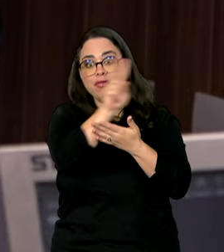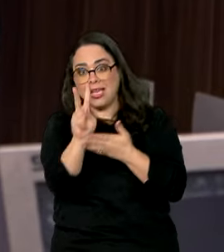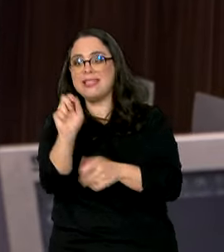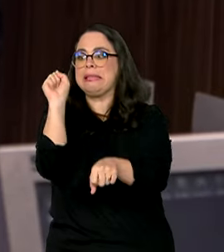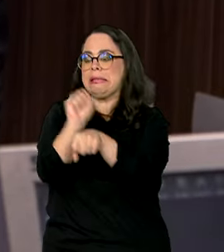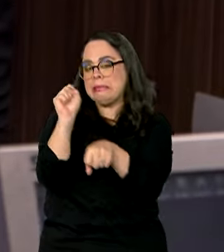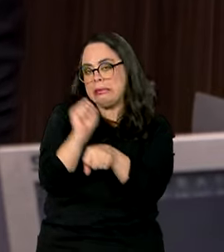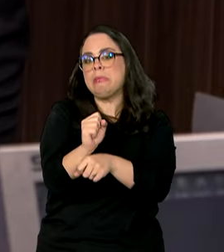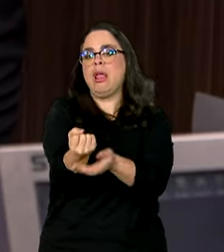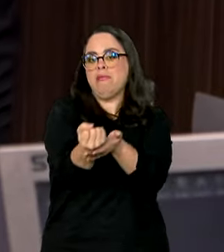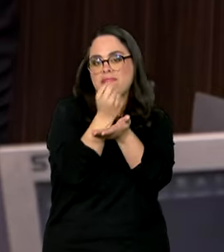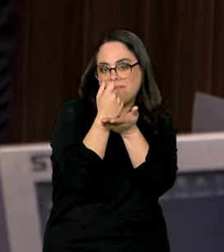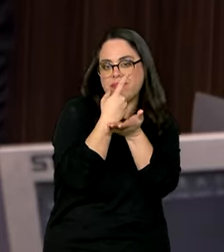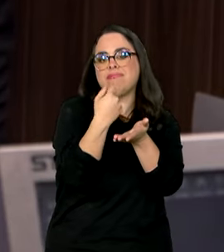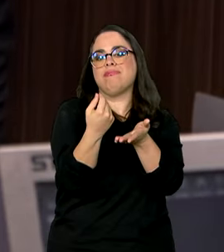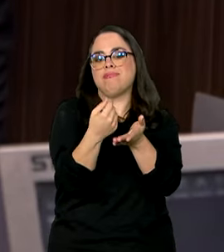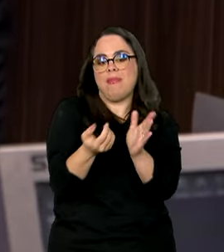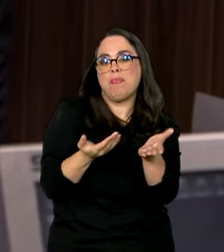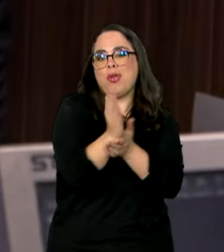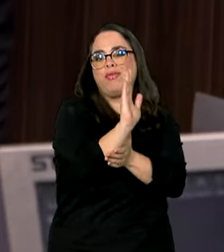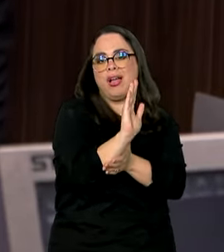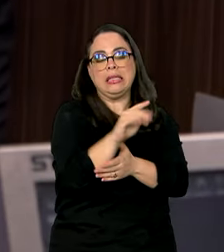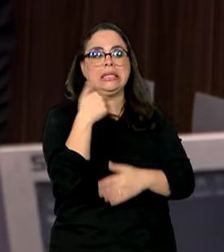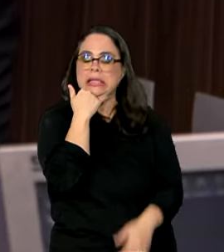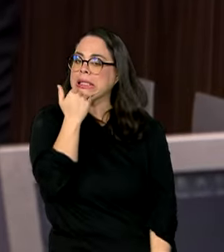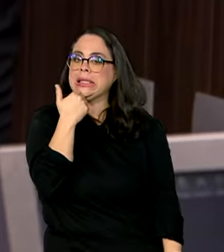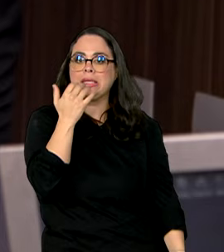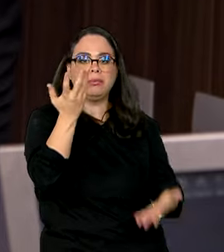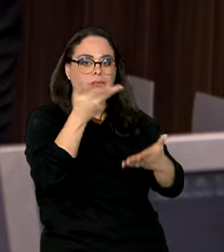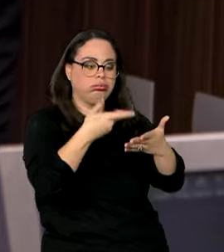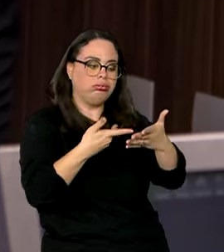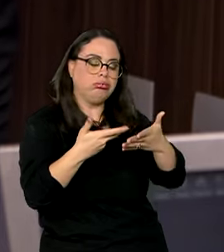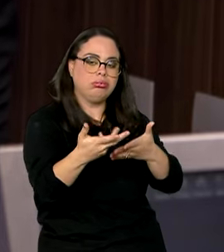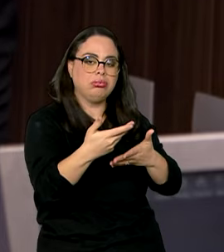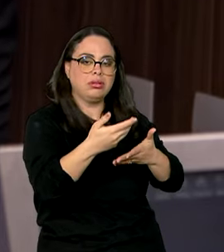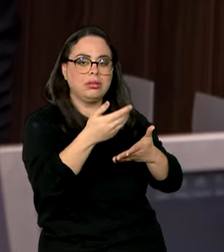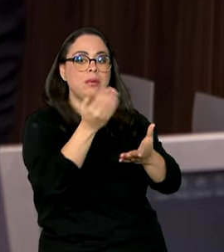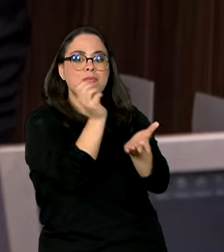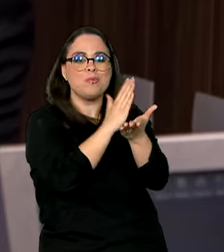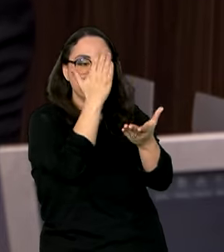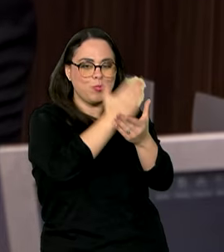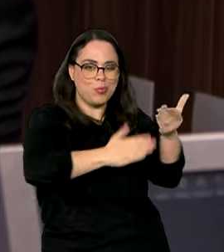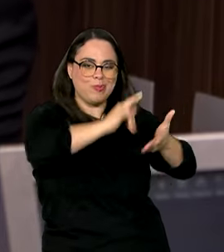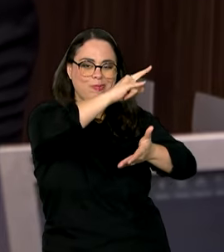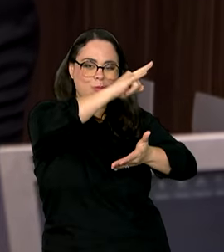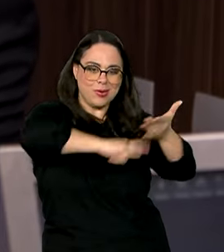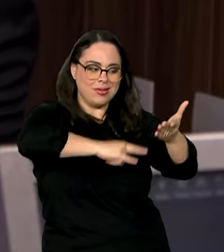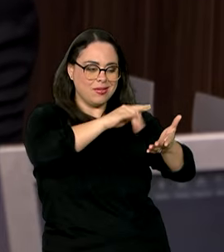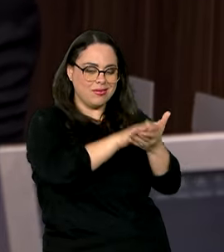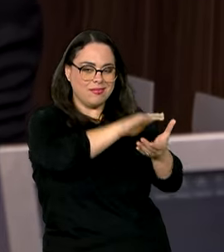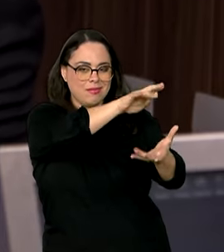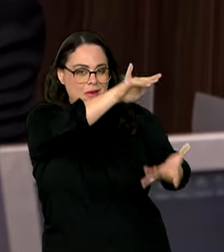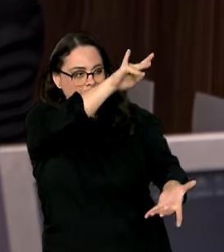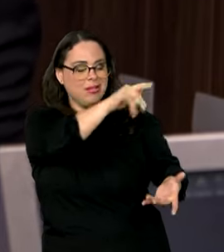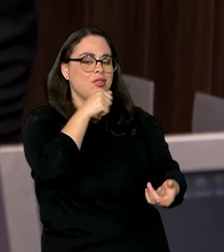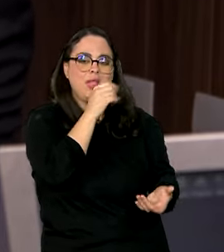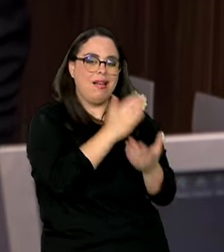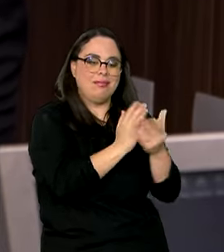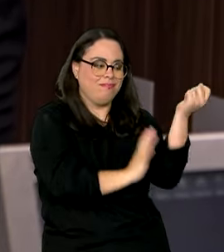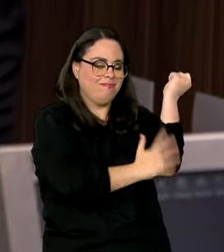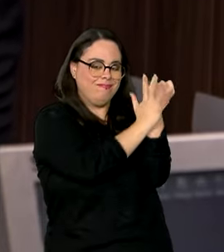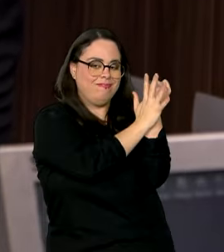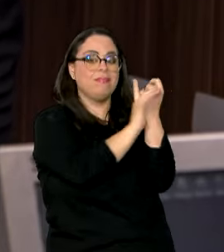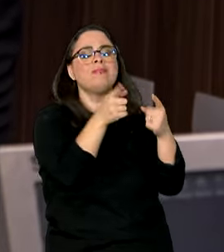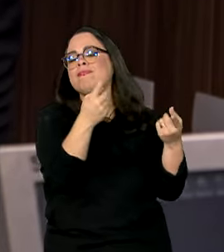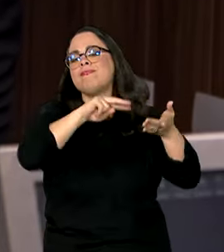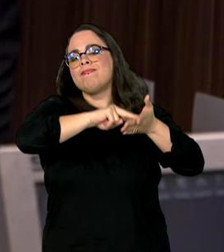a Anvisa sem capacidade de avaliar de forma veloz isso. Então, que é o Destrava Brasil? A gente decidiu